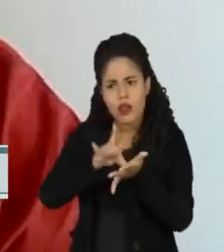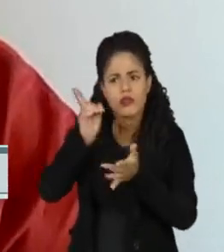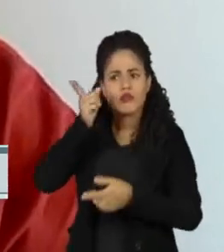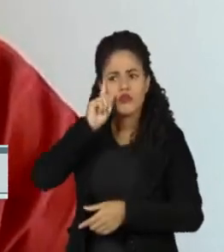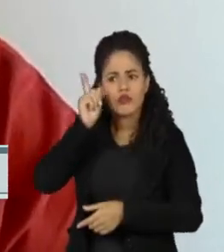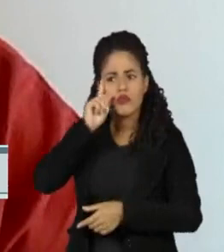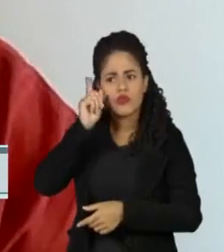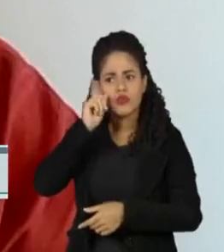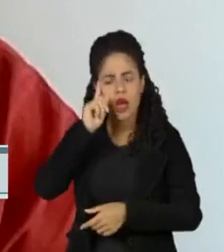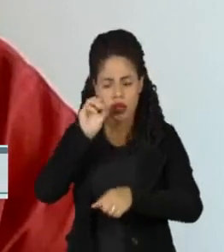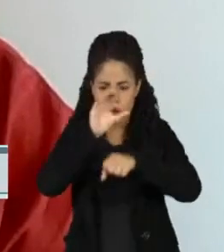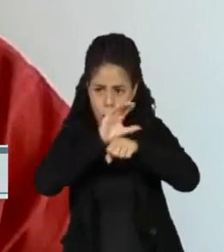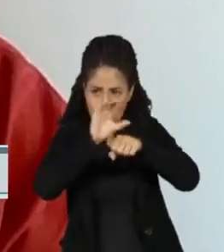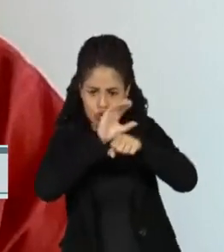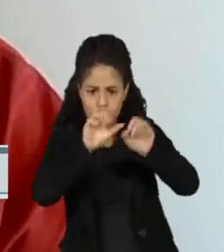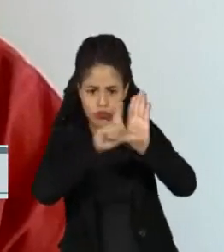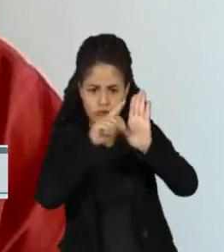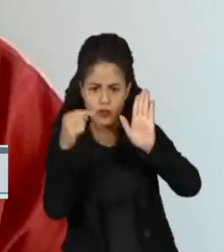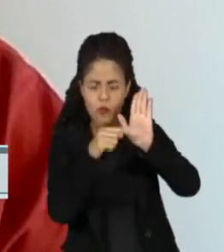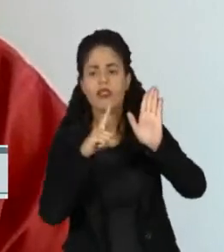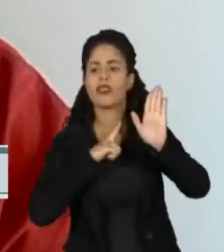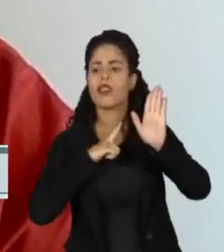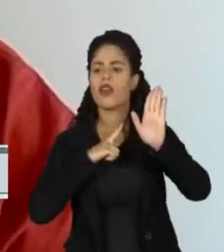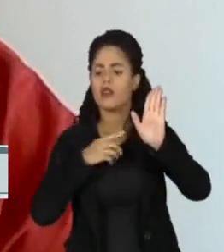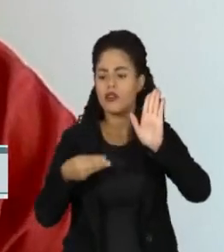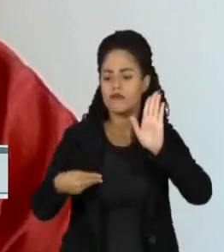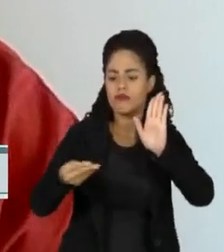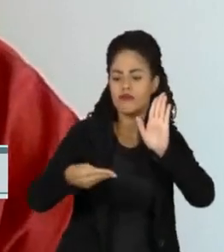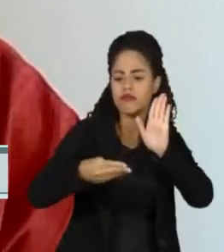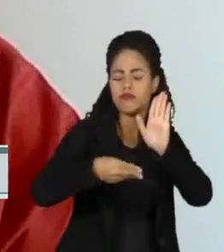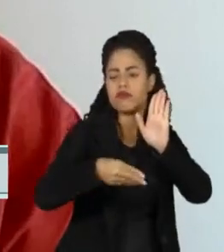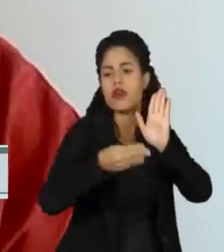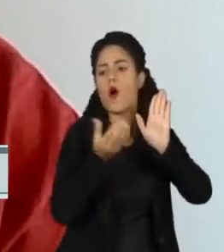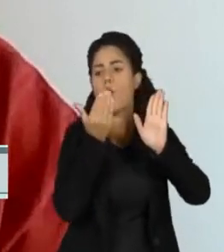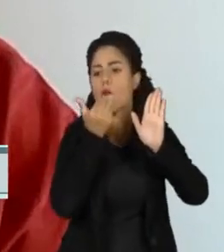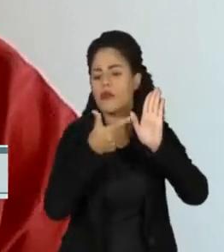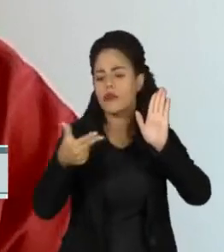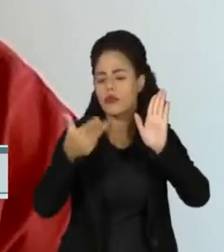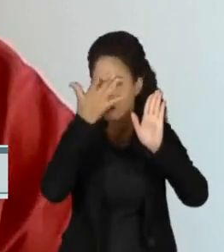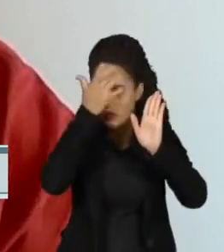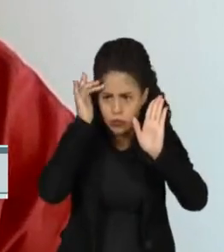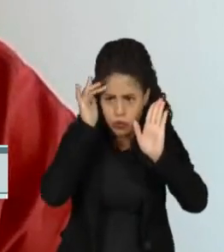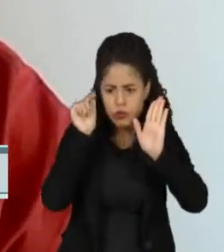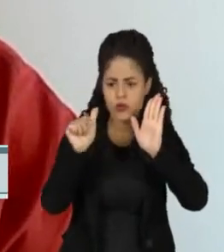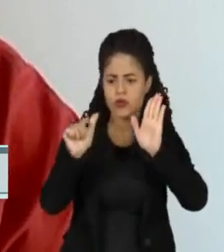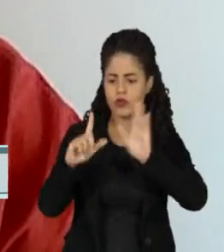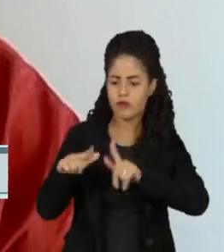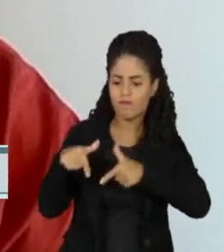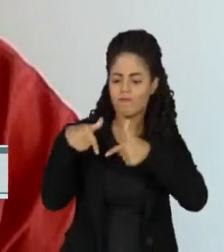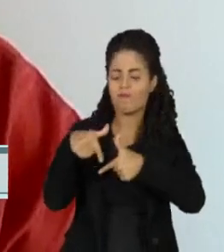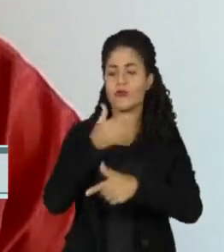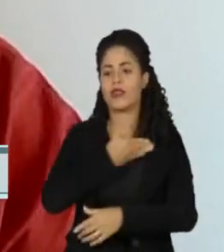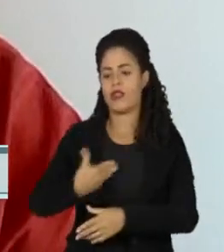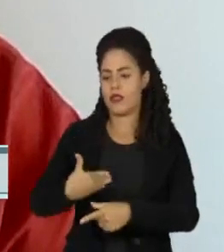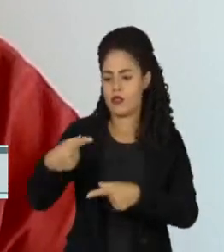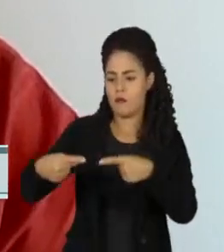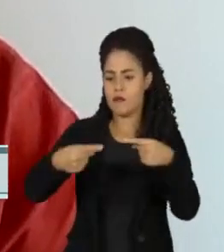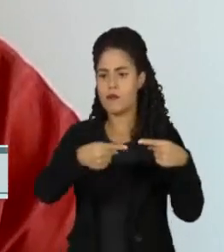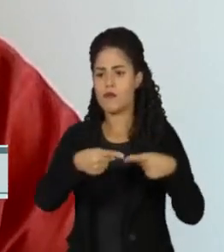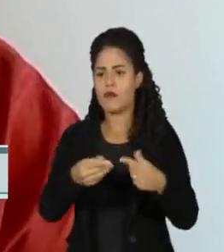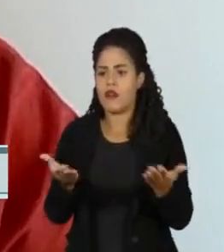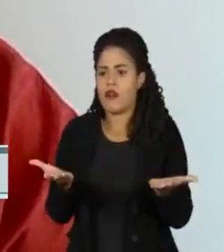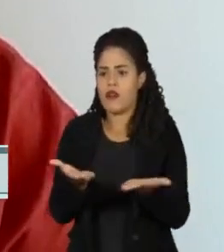na nossa Constituição Federal. Então a gente precisa que essas ações políticas, esses atuais